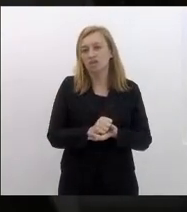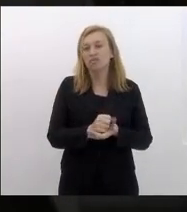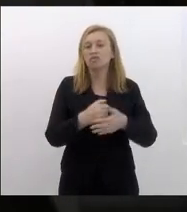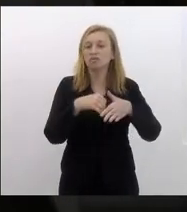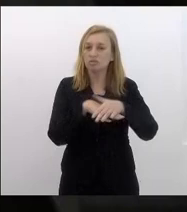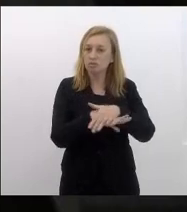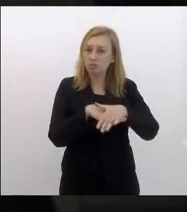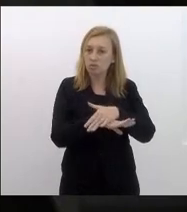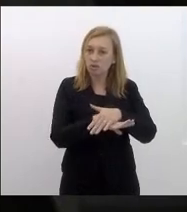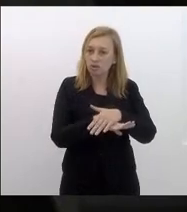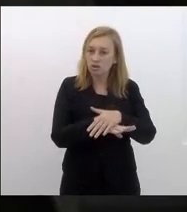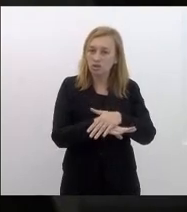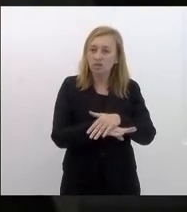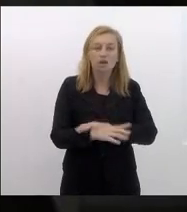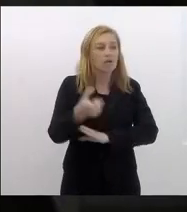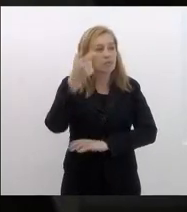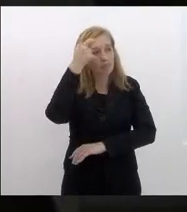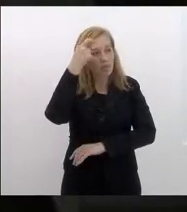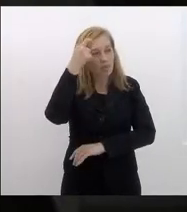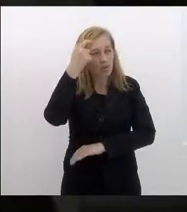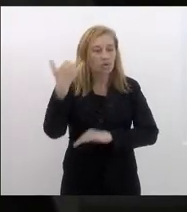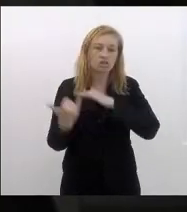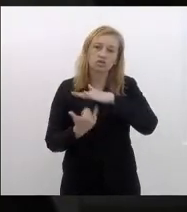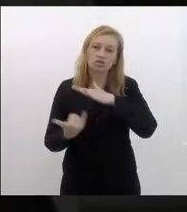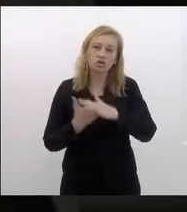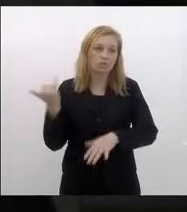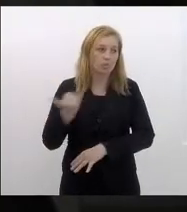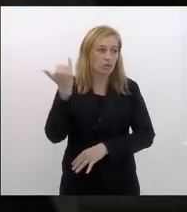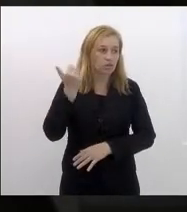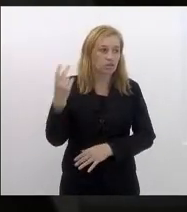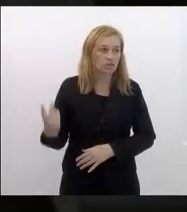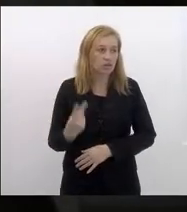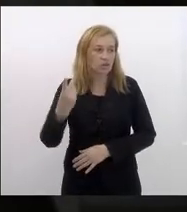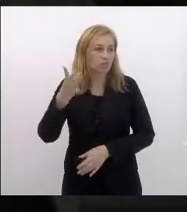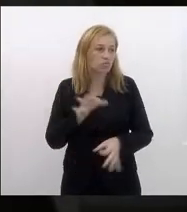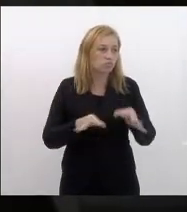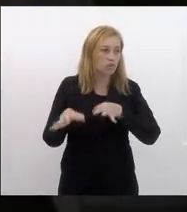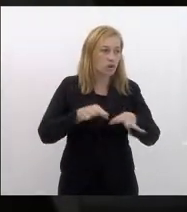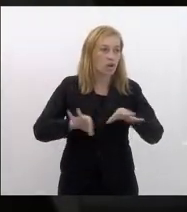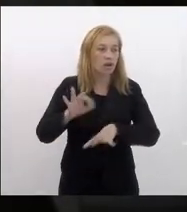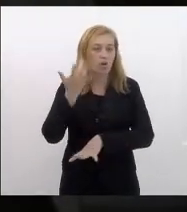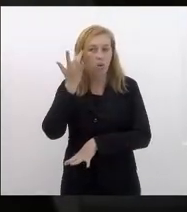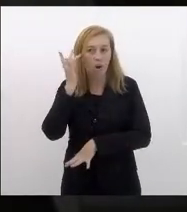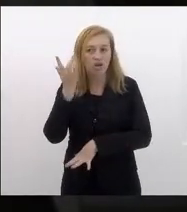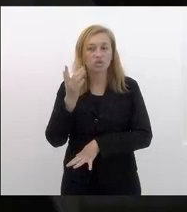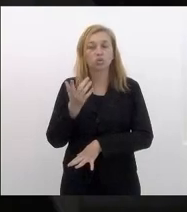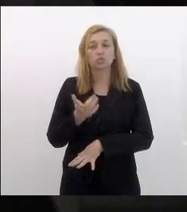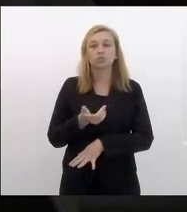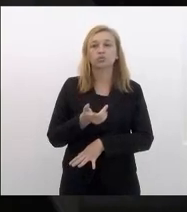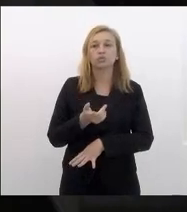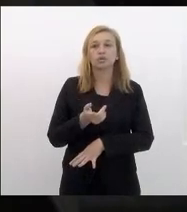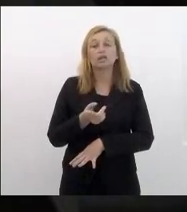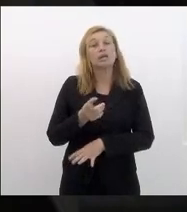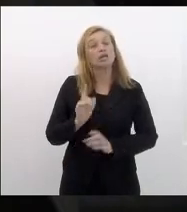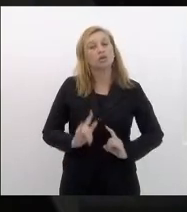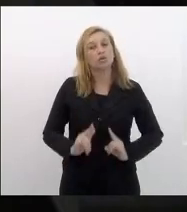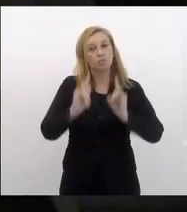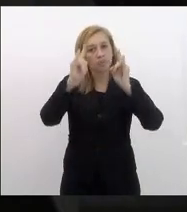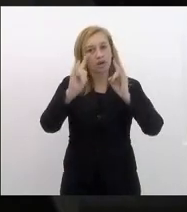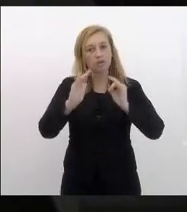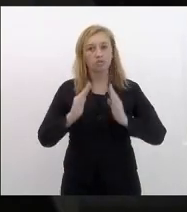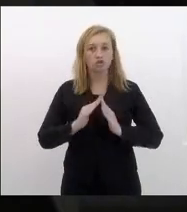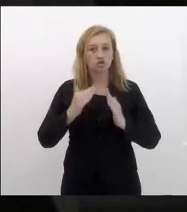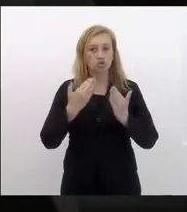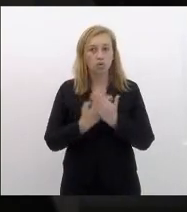importantes a memória das instituições é importante preservar e ser bem organizada mas eu acho irrazoável que um prédio escolar